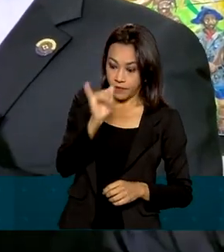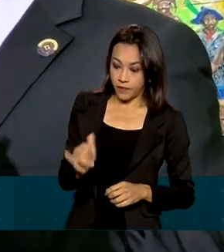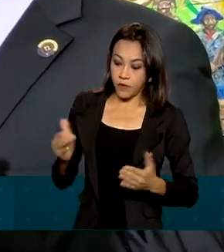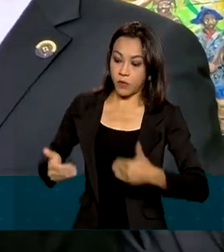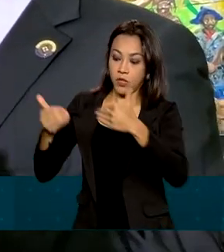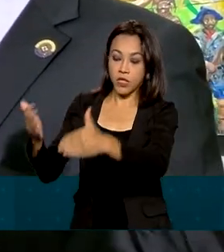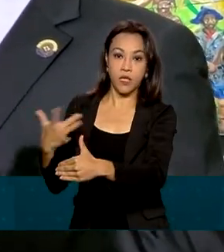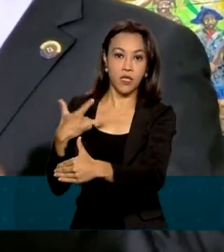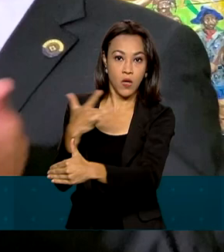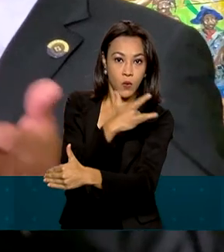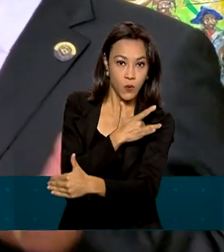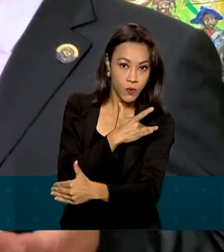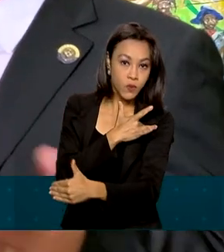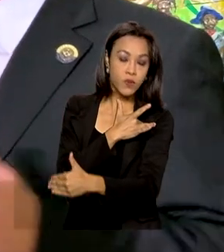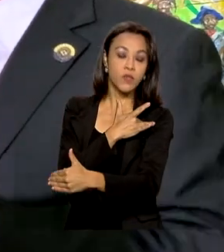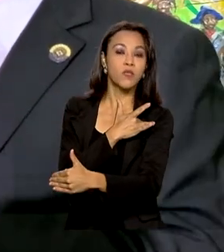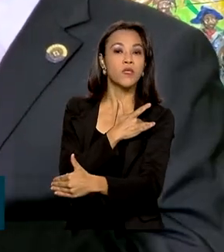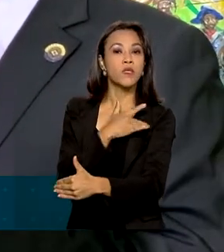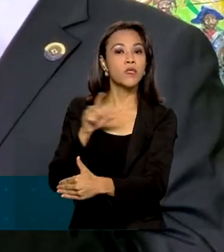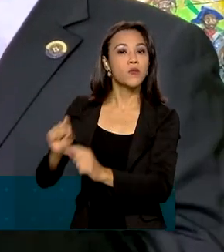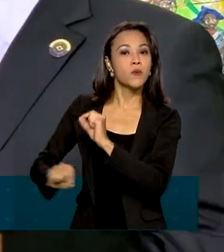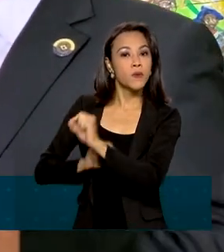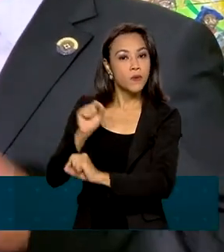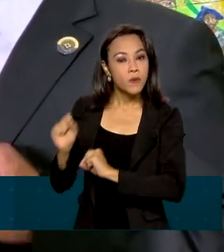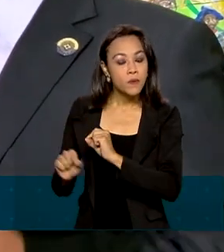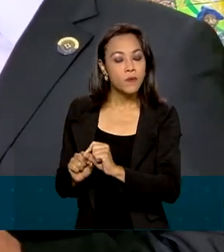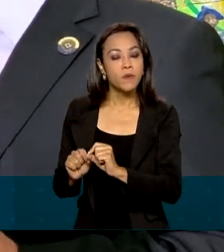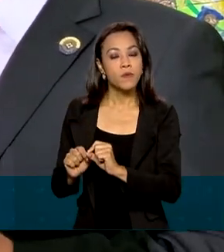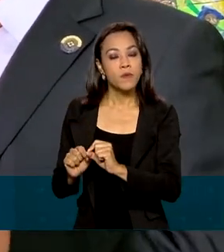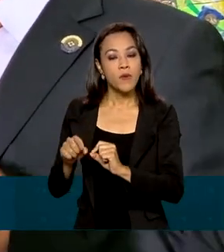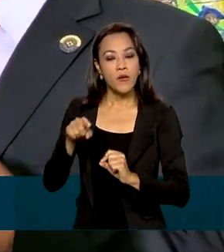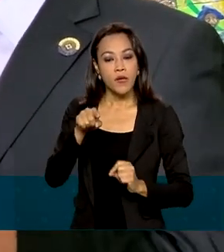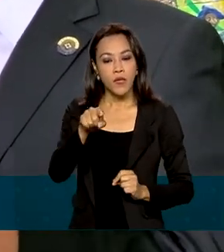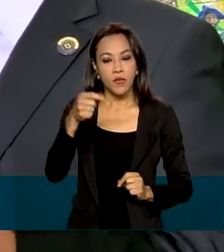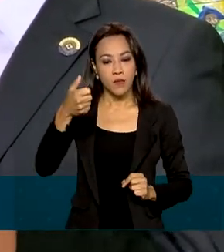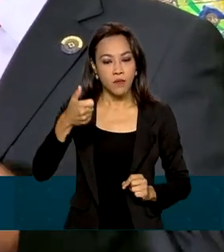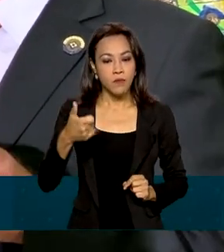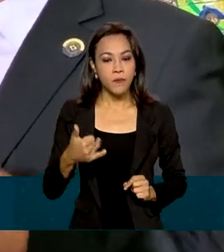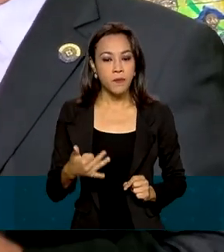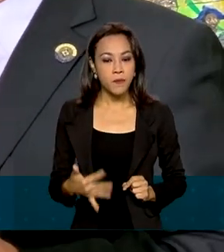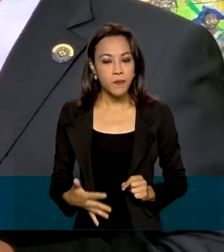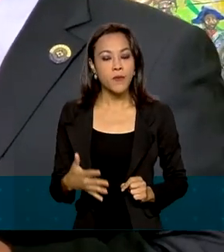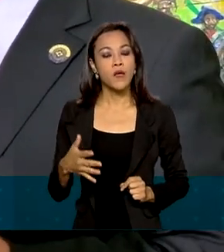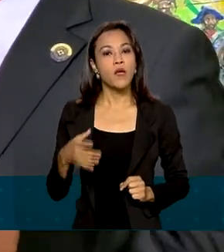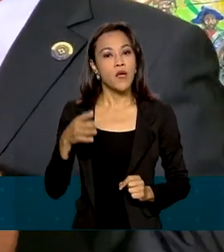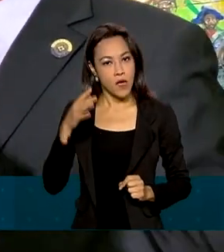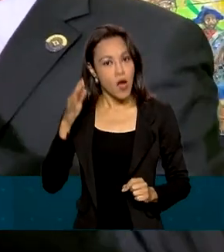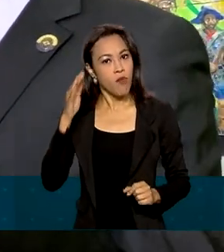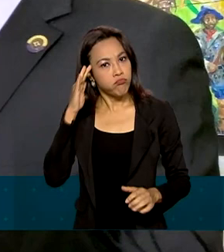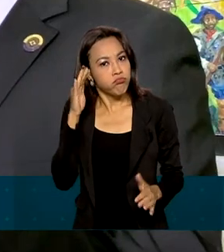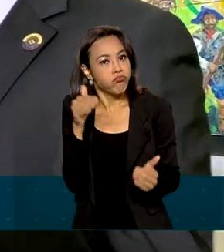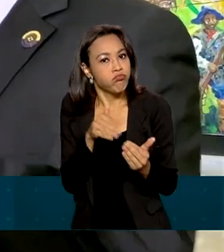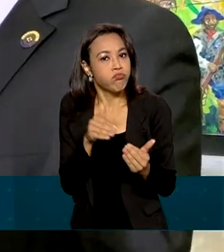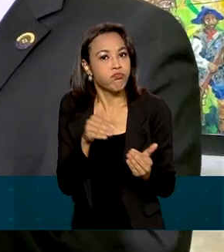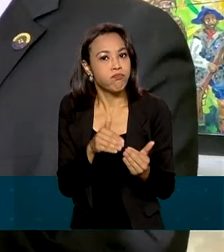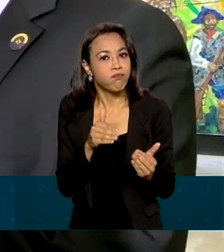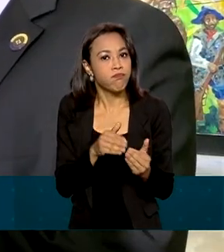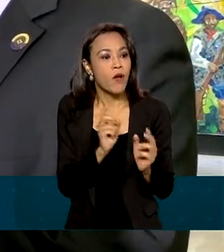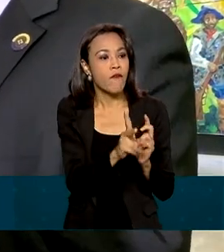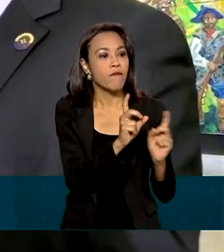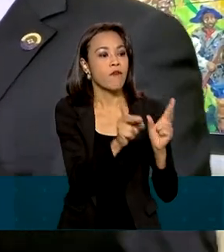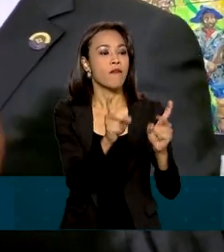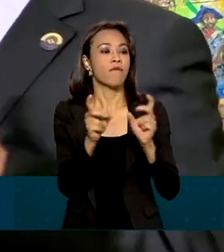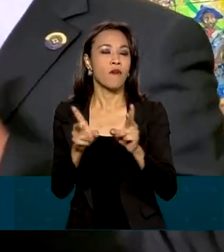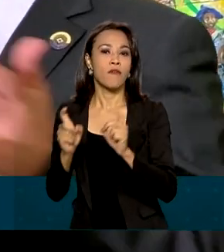analisava, vamos fazer a resposta devida. Mas a posição do governo é a favor da venda dos testes nas